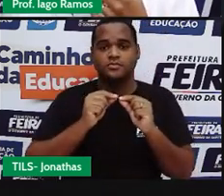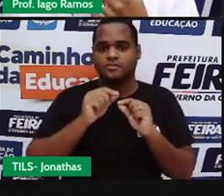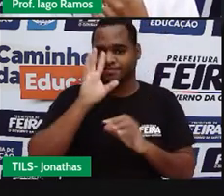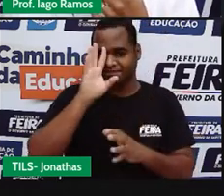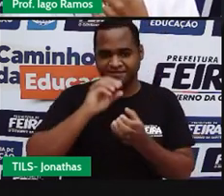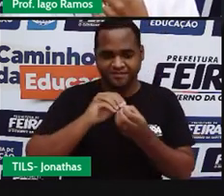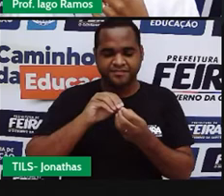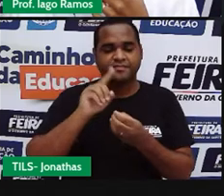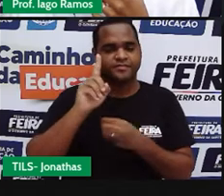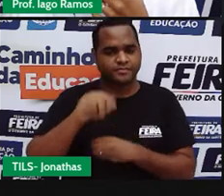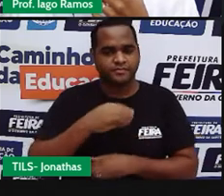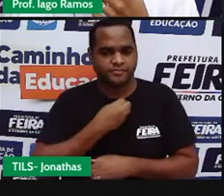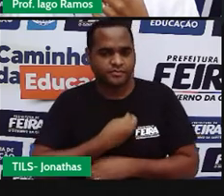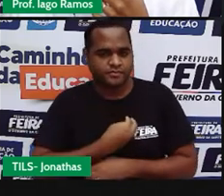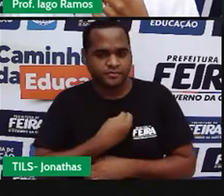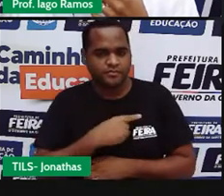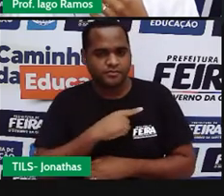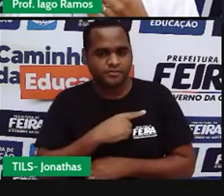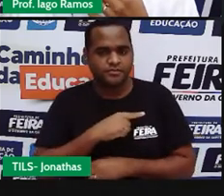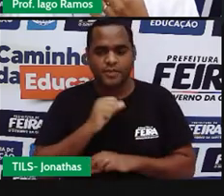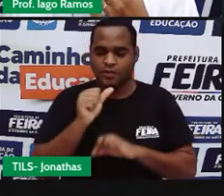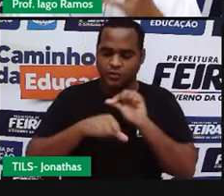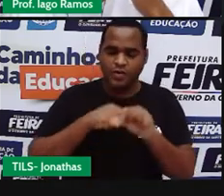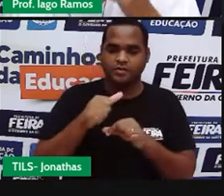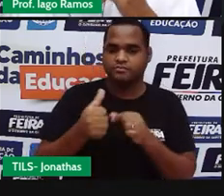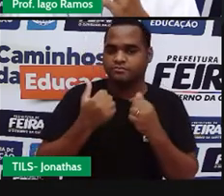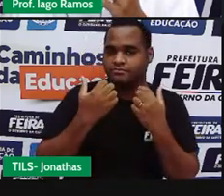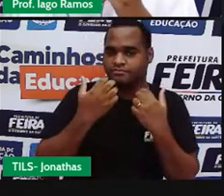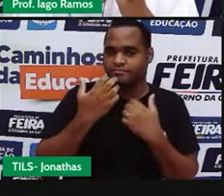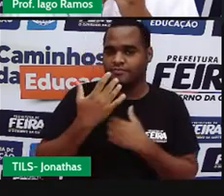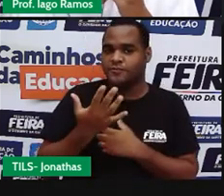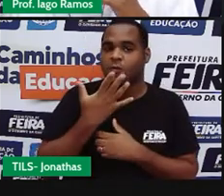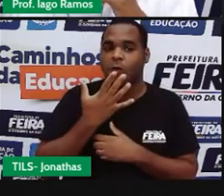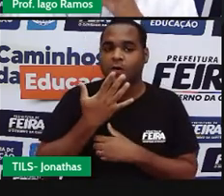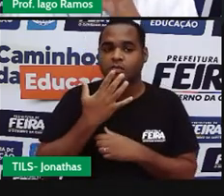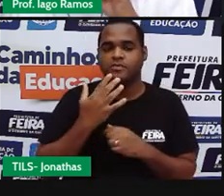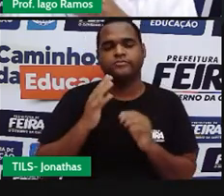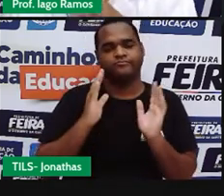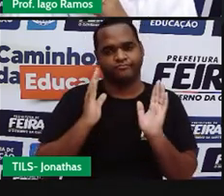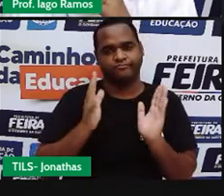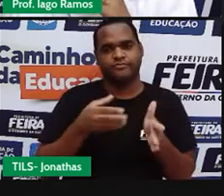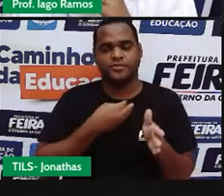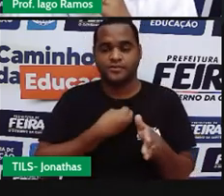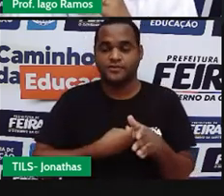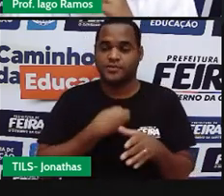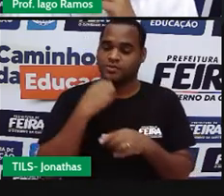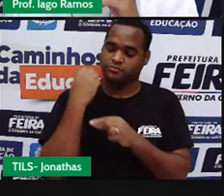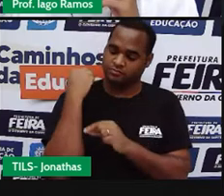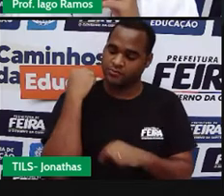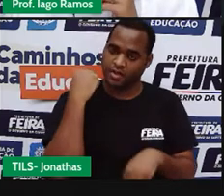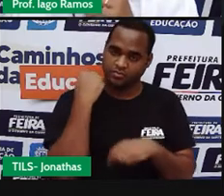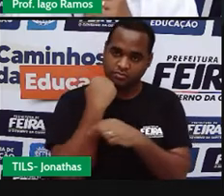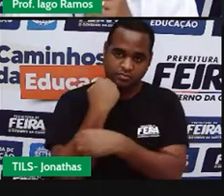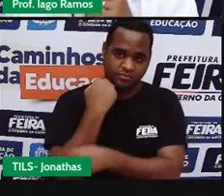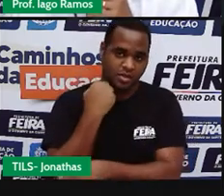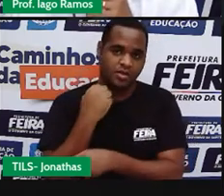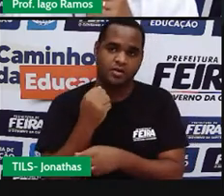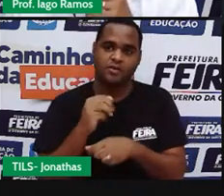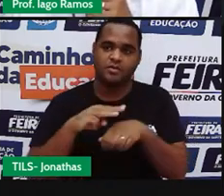Essa aqui, ó, que eu vou mudar de cor, é uma corda que já foi instalada. Eu vou colocar aqui o marrom.